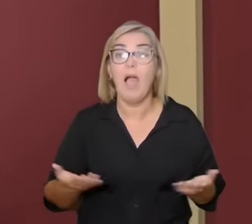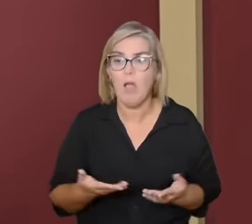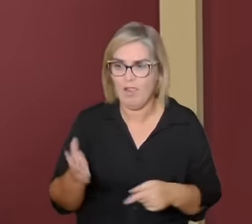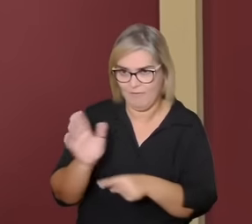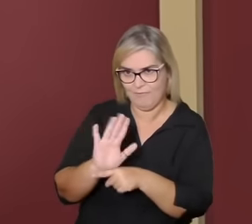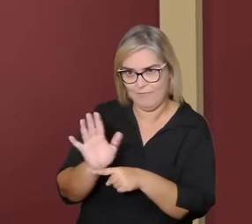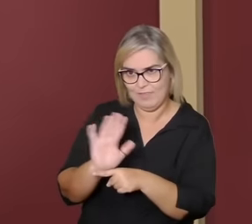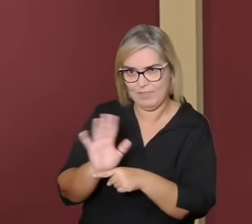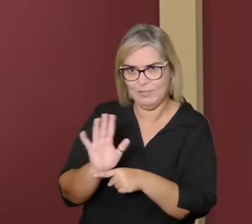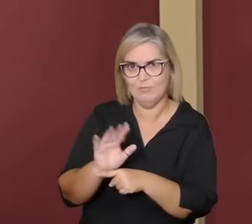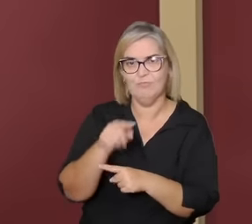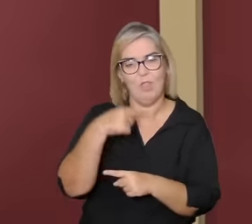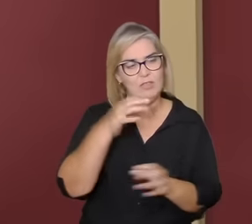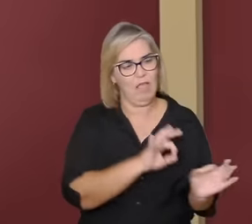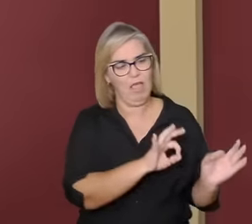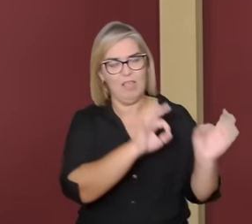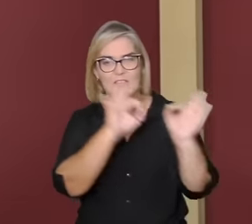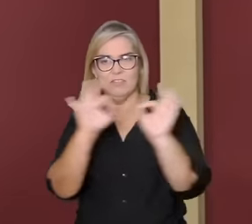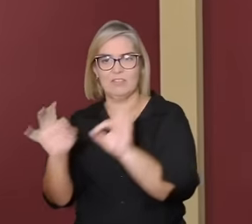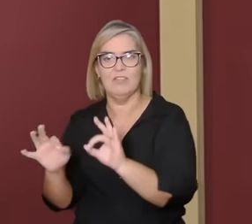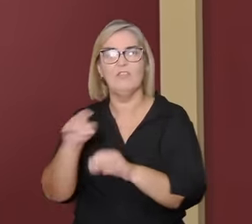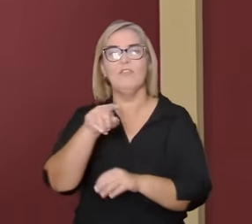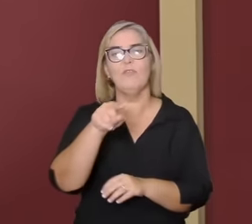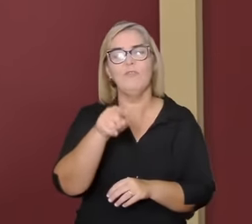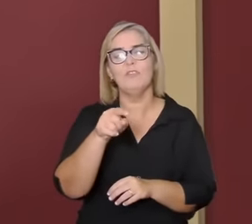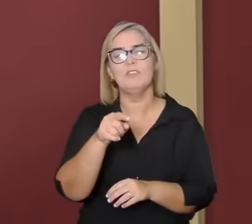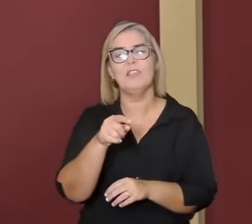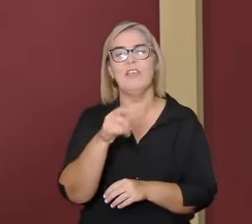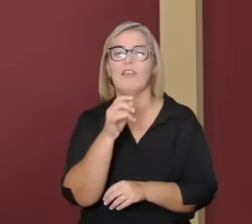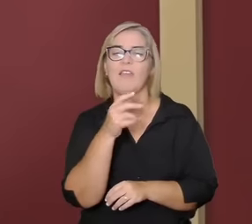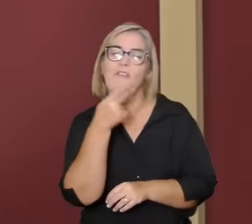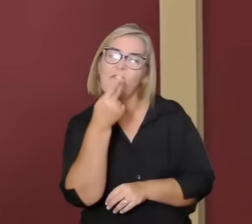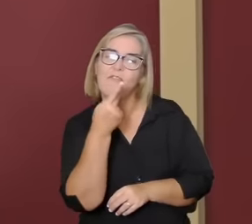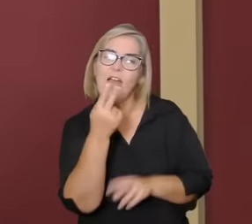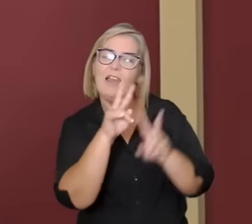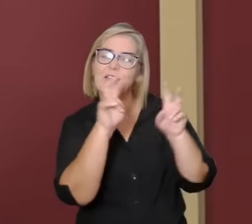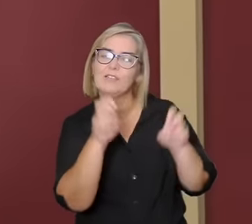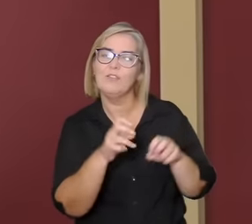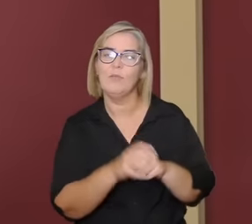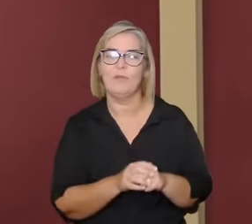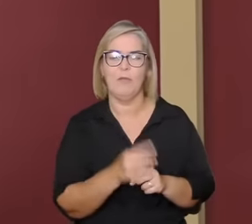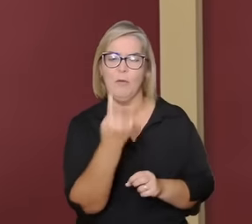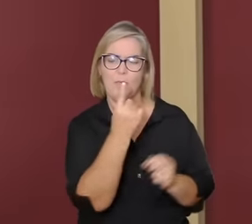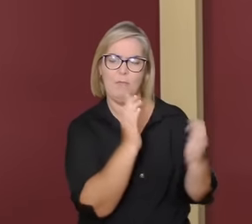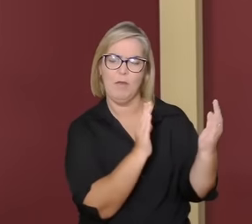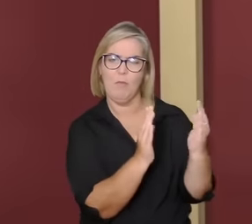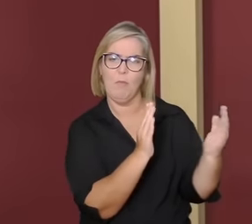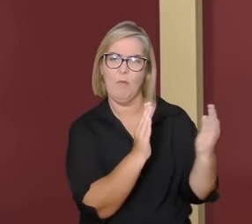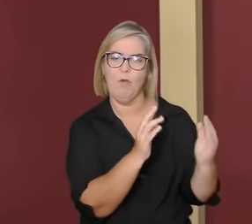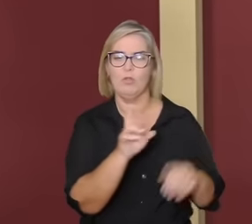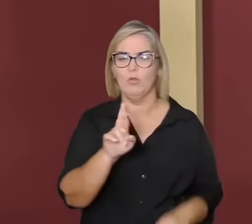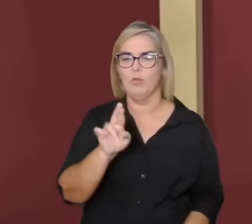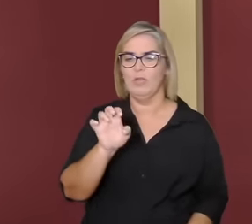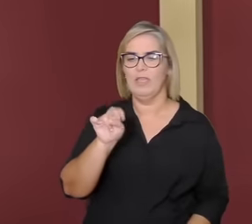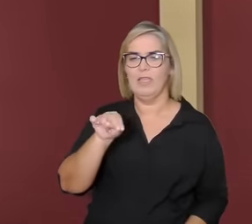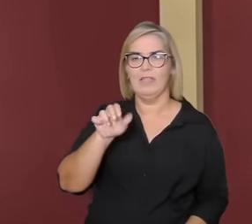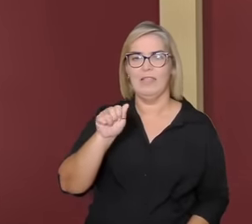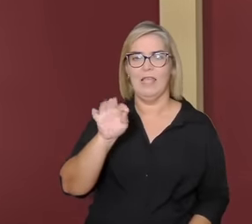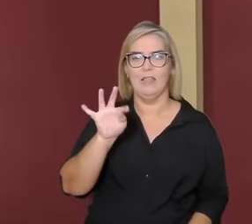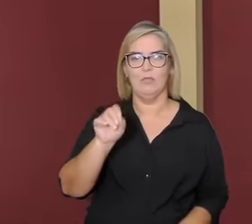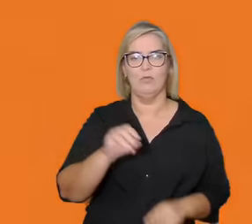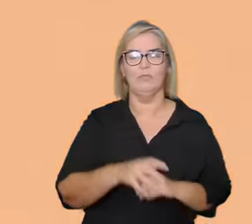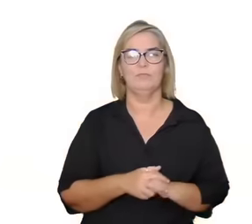comente vamos ao primeiro vídeo que por sinal foi do primeiro módulo do café que teve a curadoria do filósofo Renato Janine Ribeiro